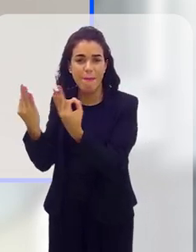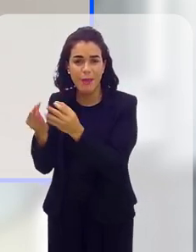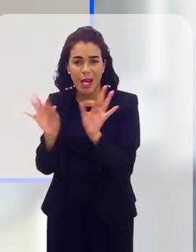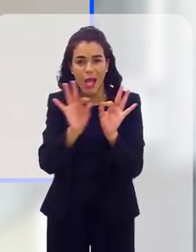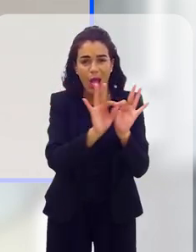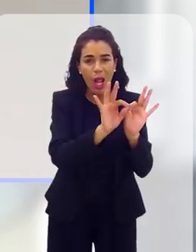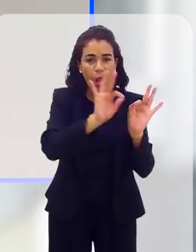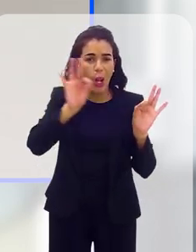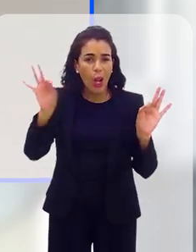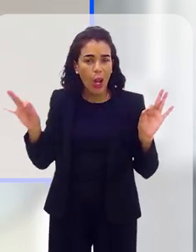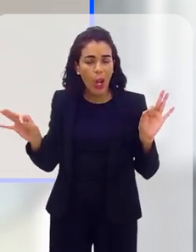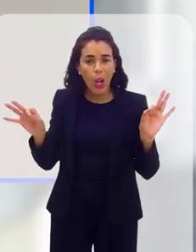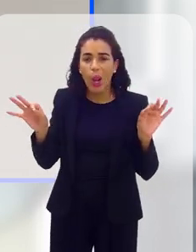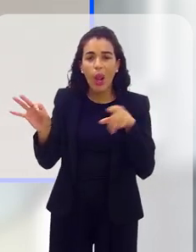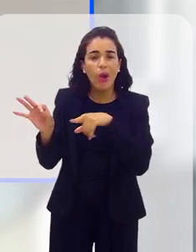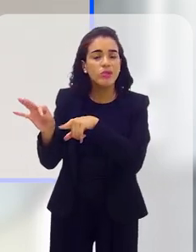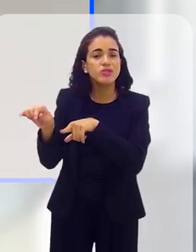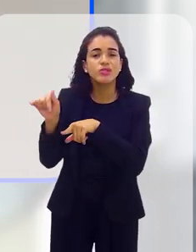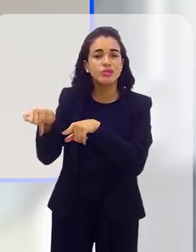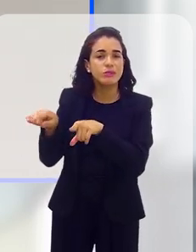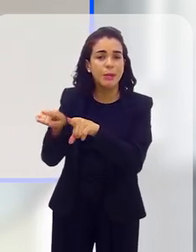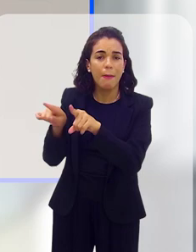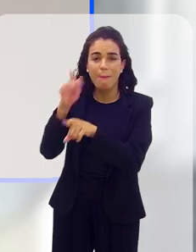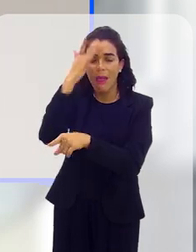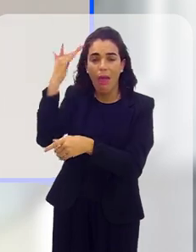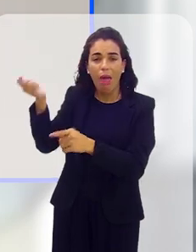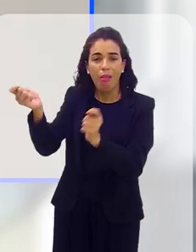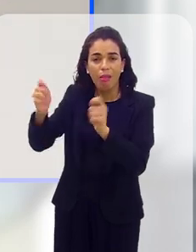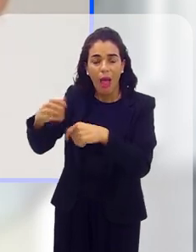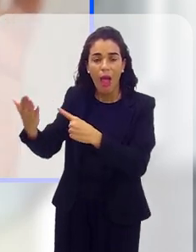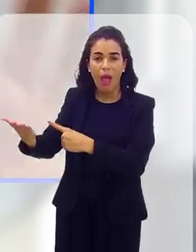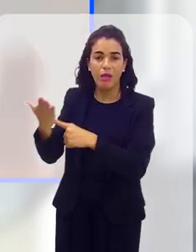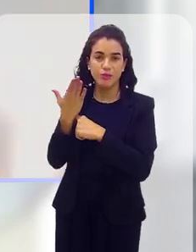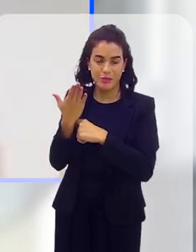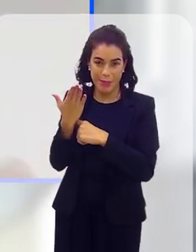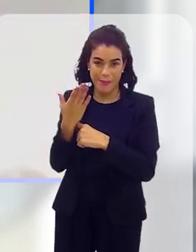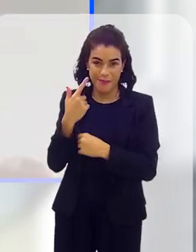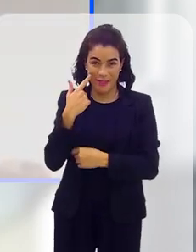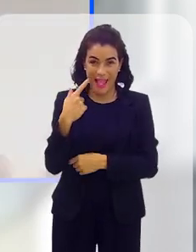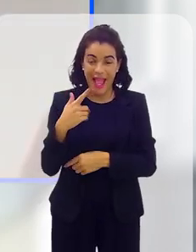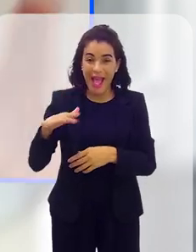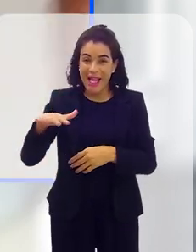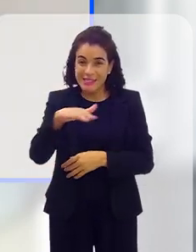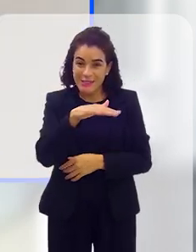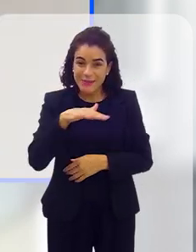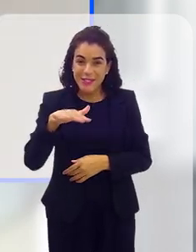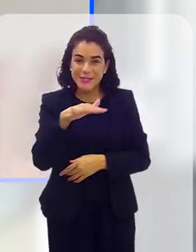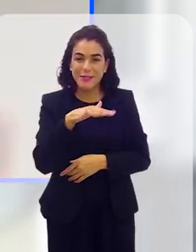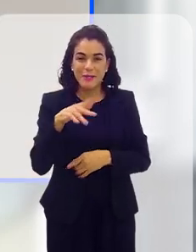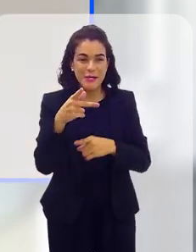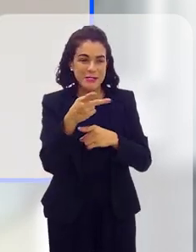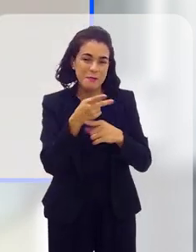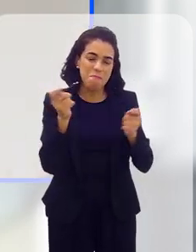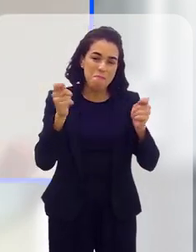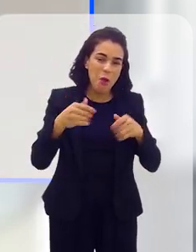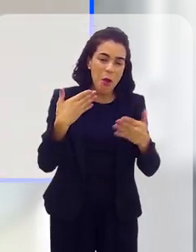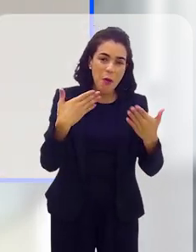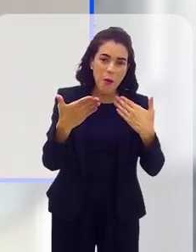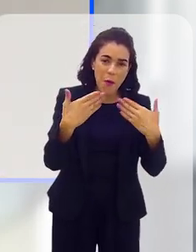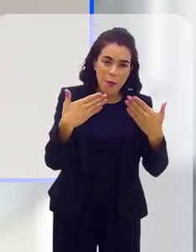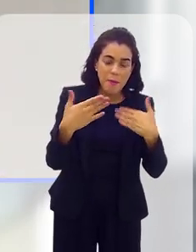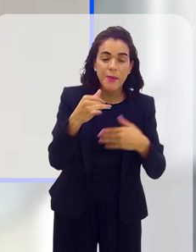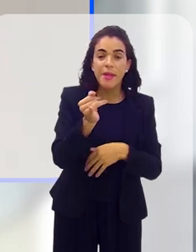família, ele está longe de quem? Ele pode se socorrer. Então, você veja que nos casos que a gente pode